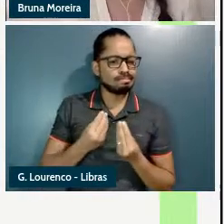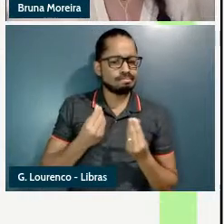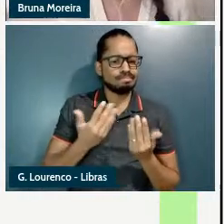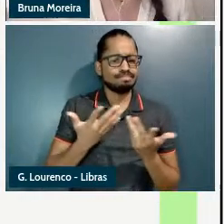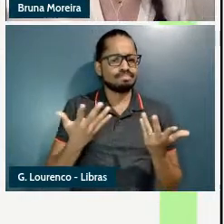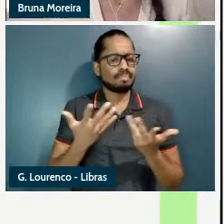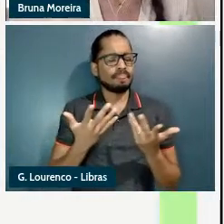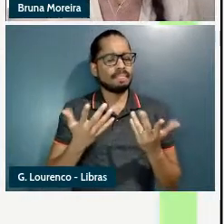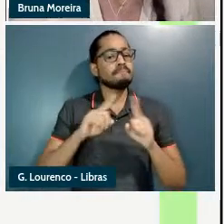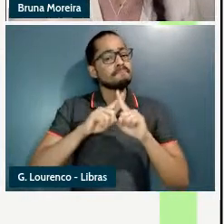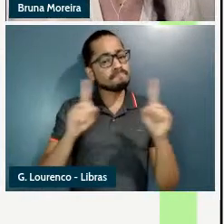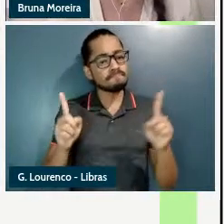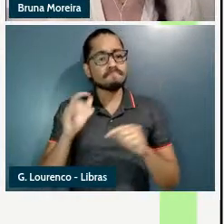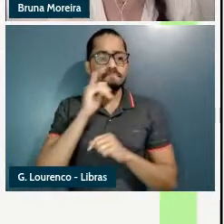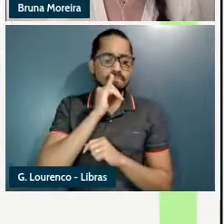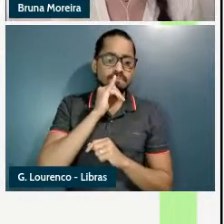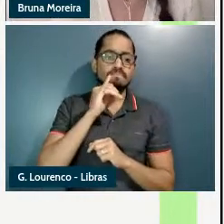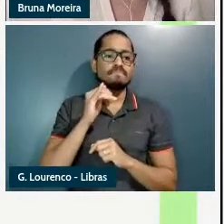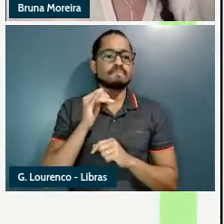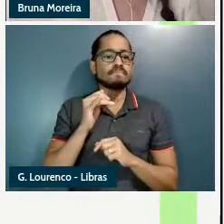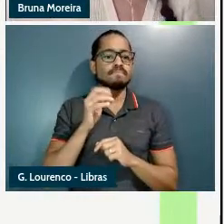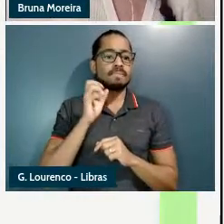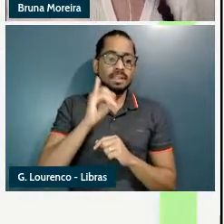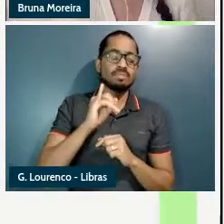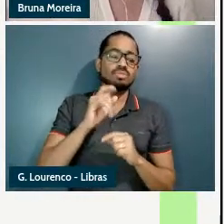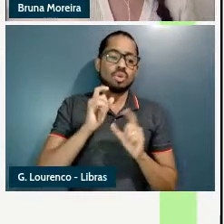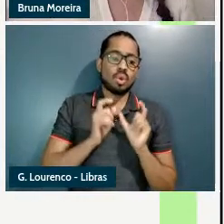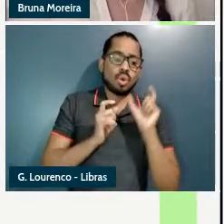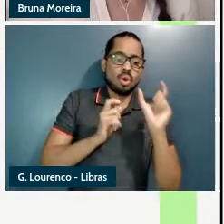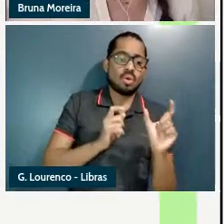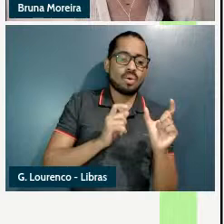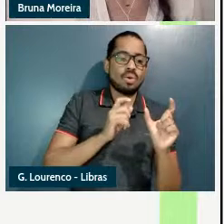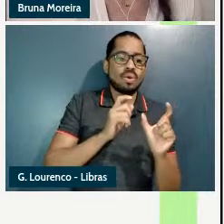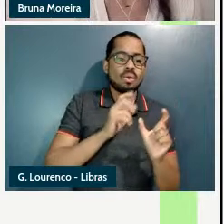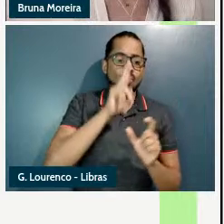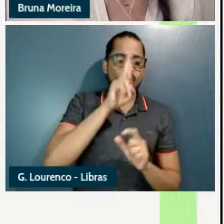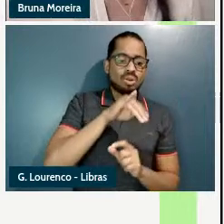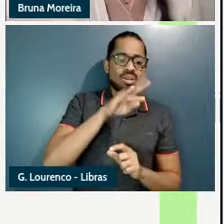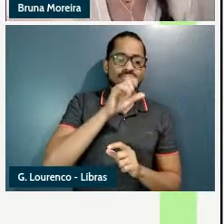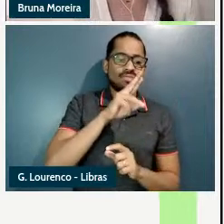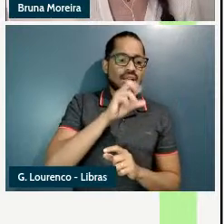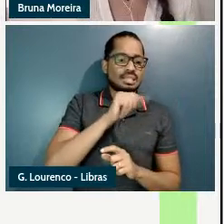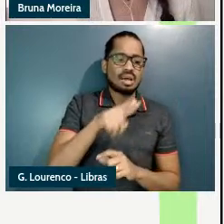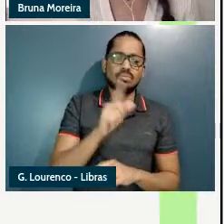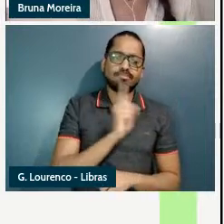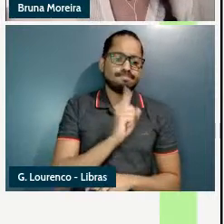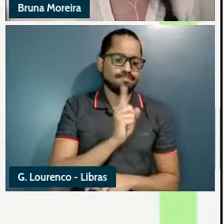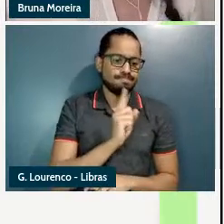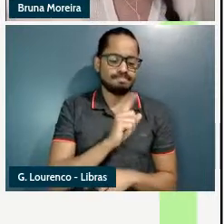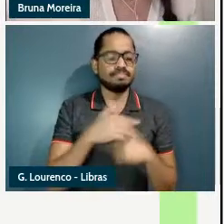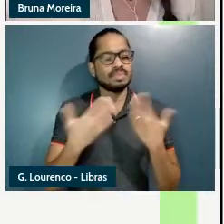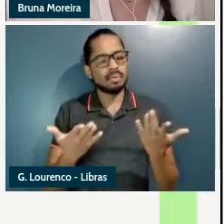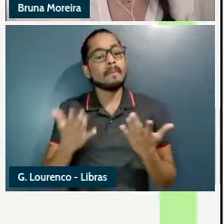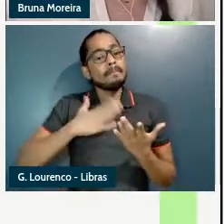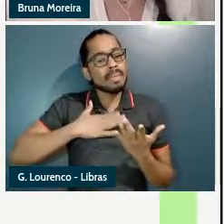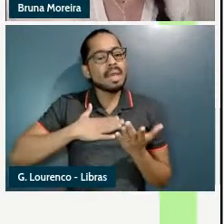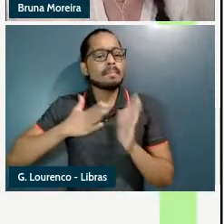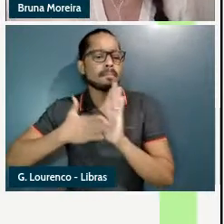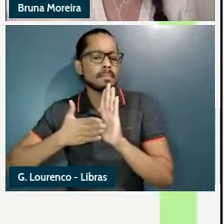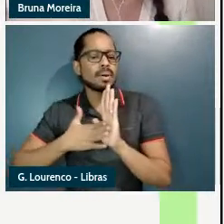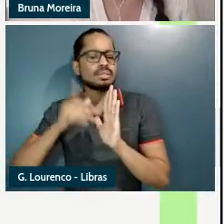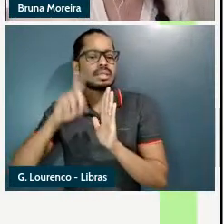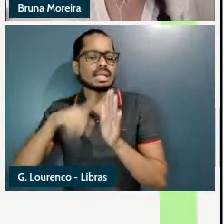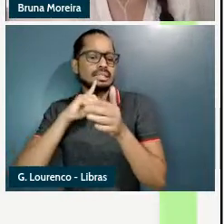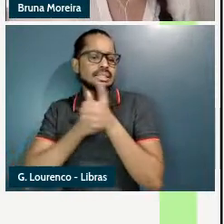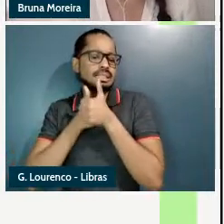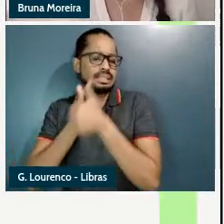mas uma uma quantificação universal parece muito forte então essa é uma questão desafiadora eu analiso como existencial seguindo o record que